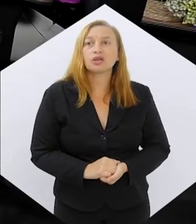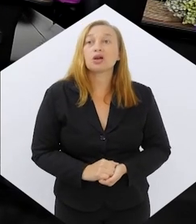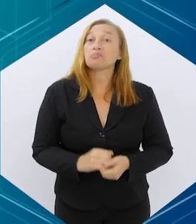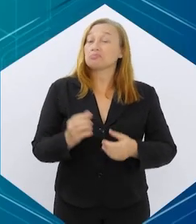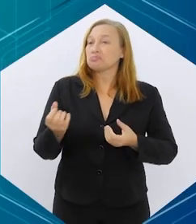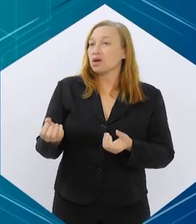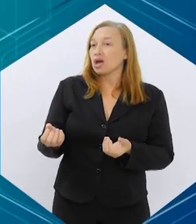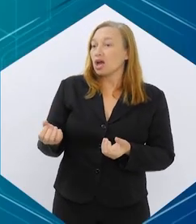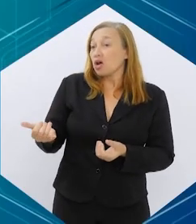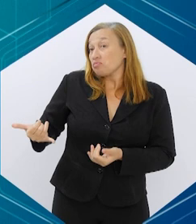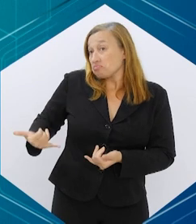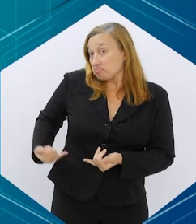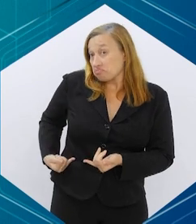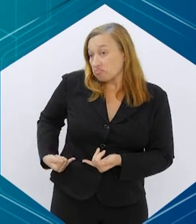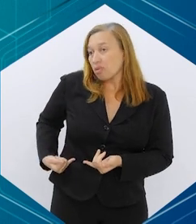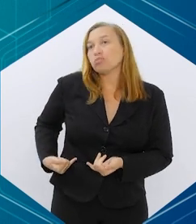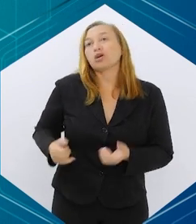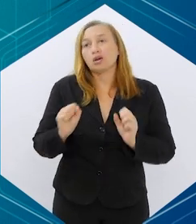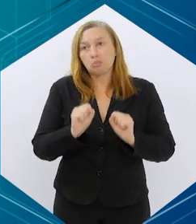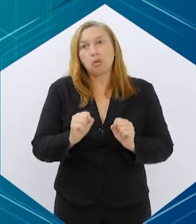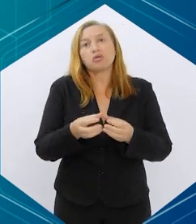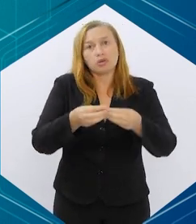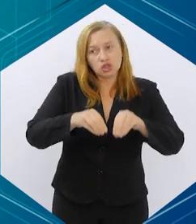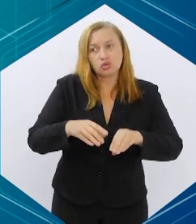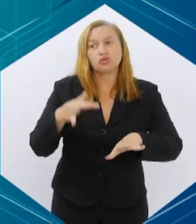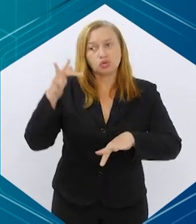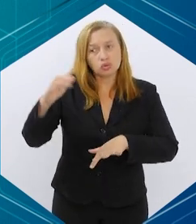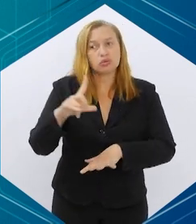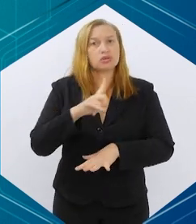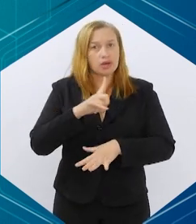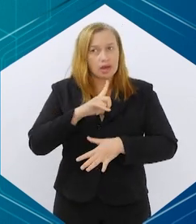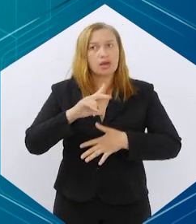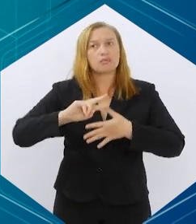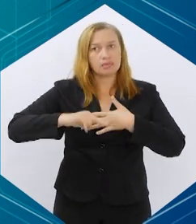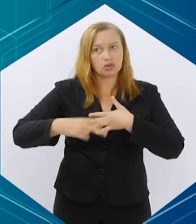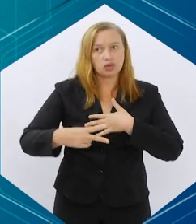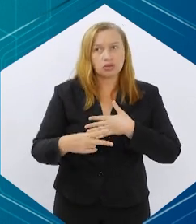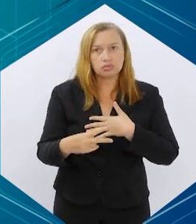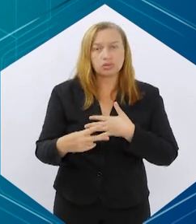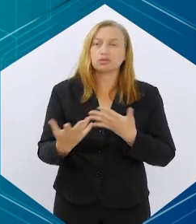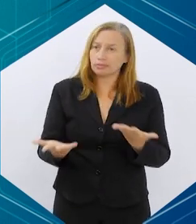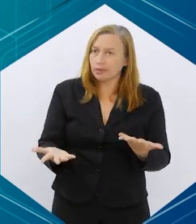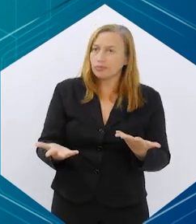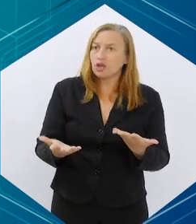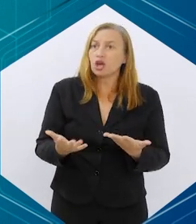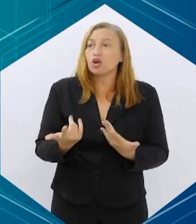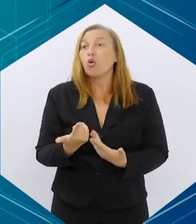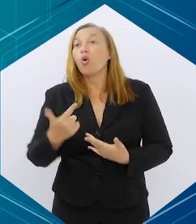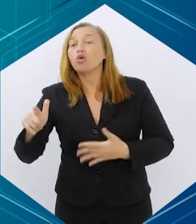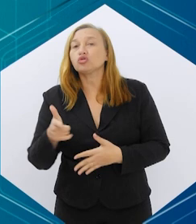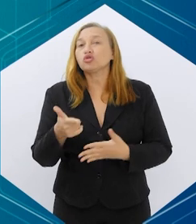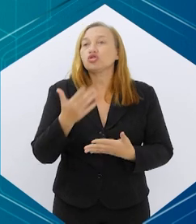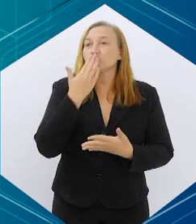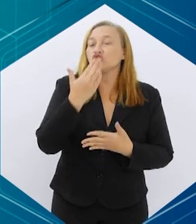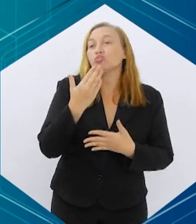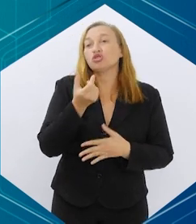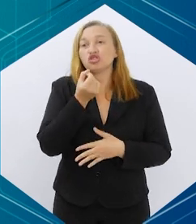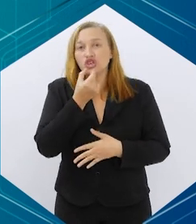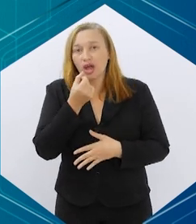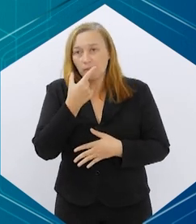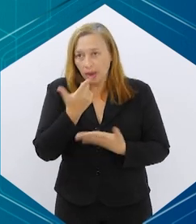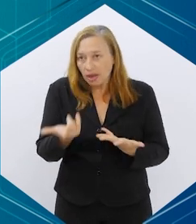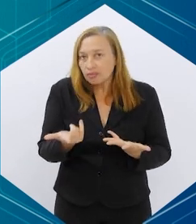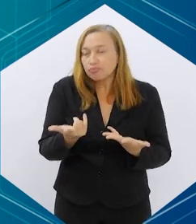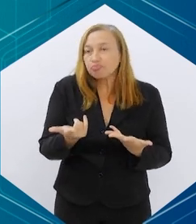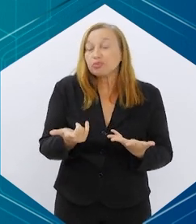é uma medicação que tem efeito colateral, que nós já conhecemos e que vamos manejar, igual outras medicações, né,